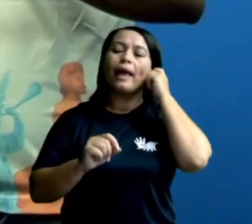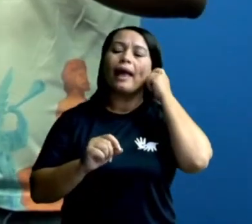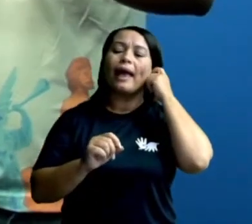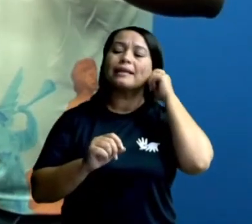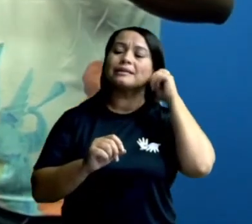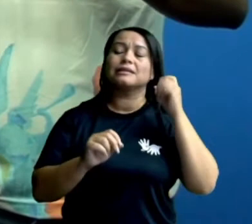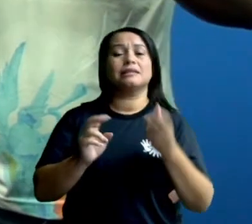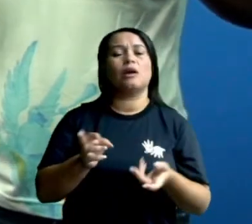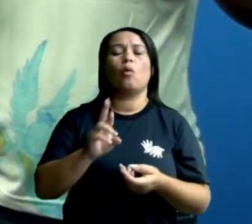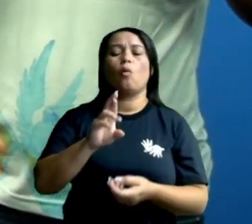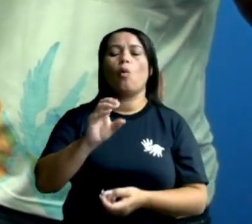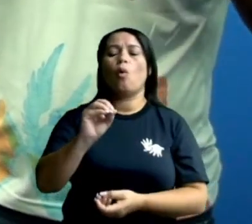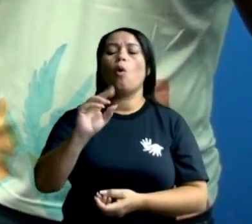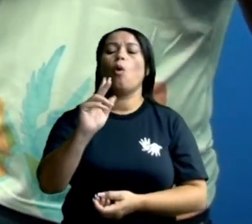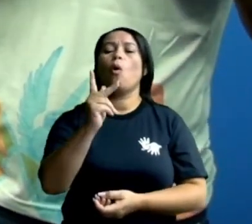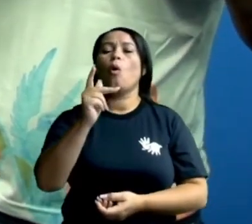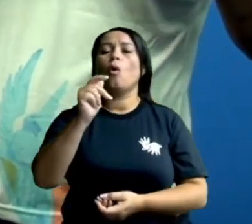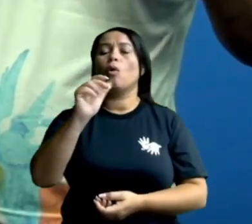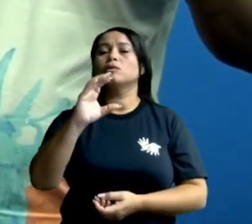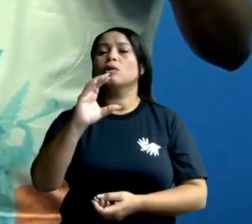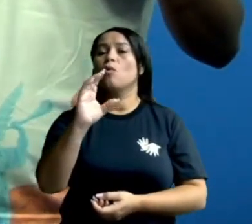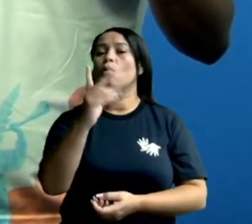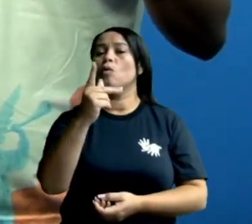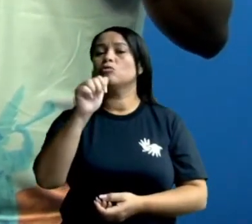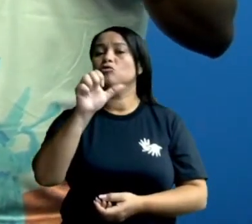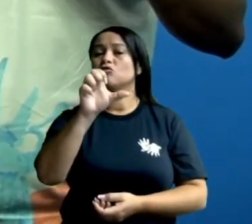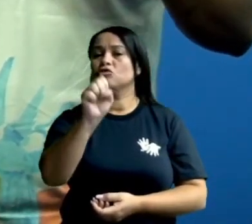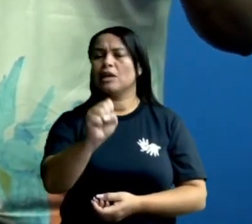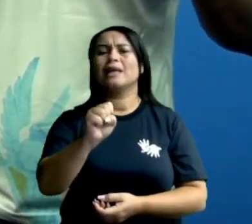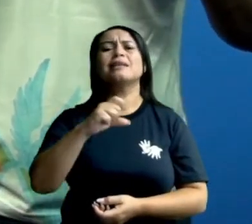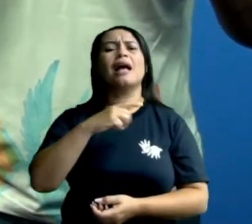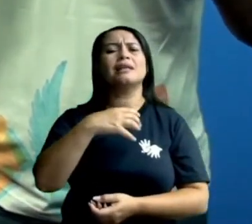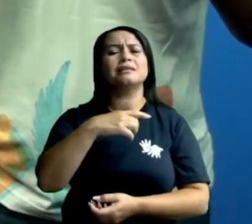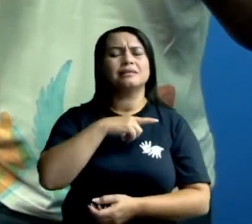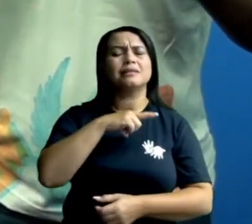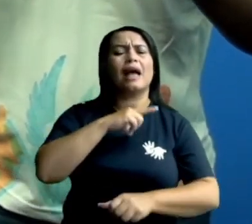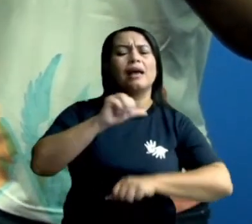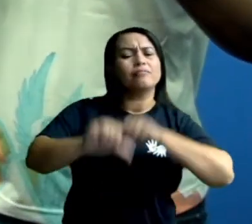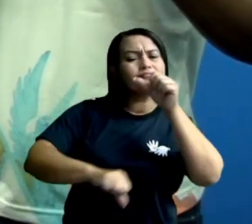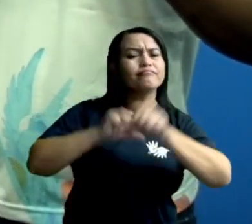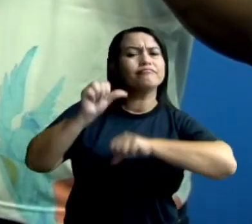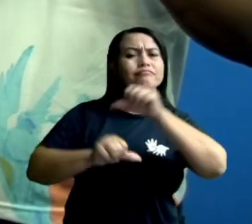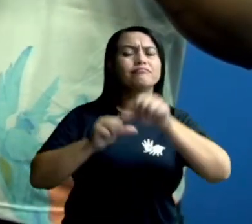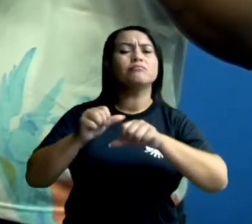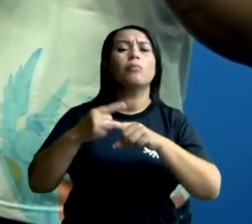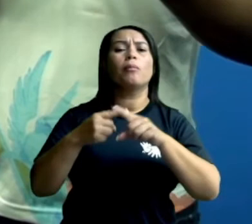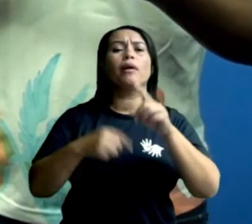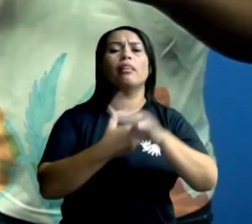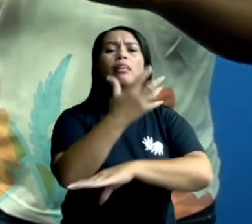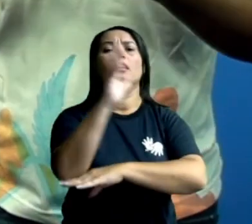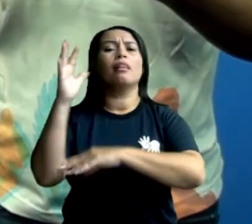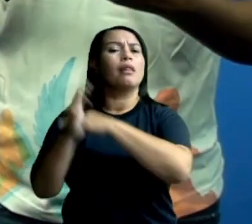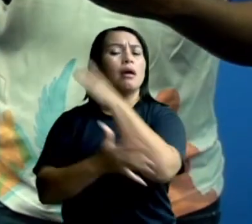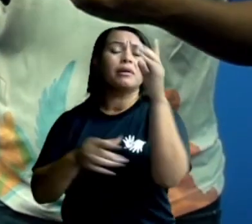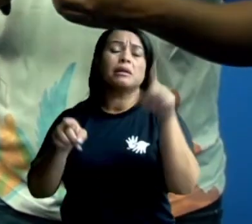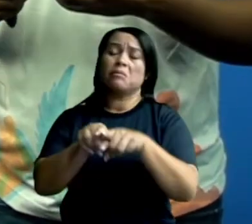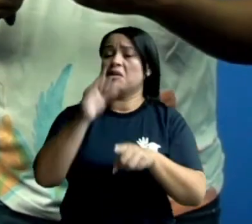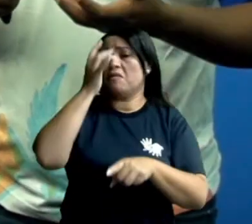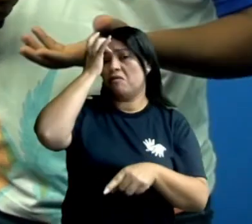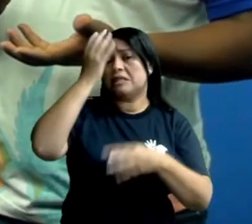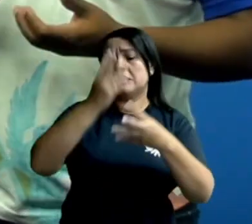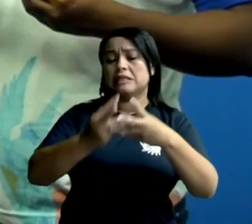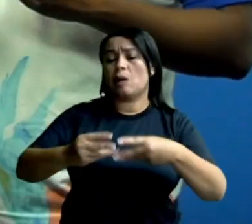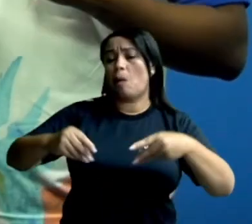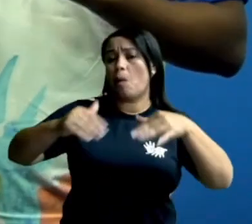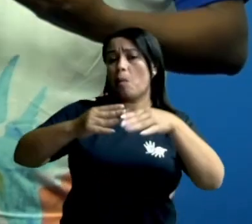rochas sedimentares sofrem muito a ação dos intempéries da natureza e são mais fáceis de se decompor, de se